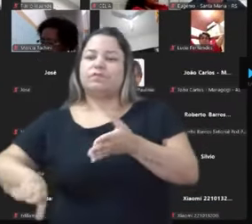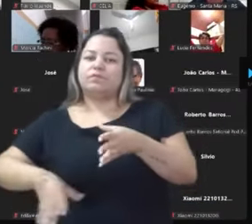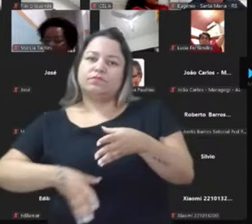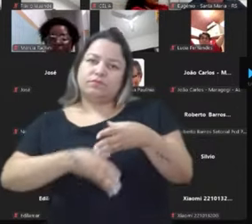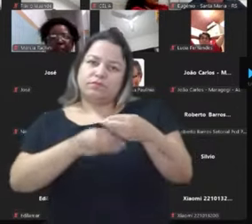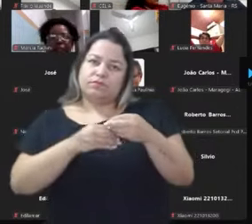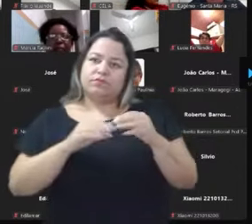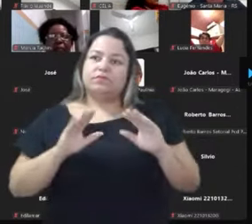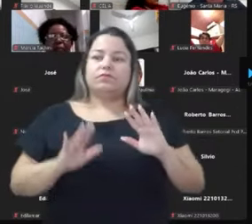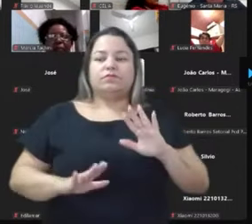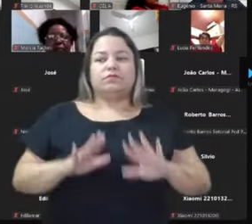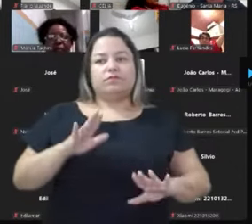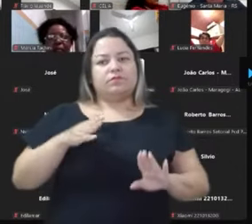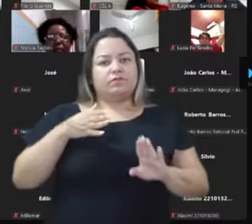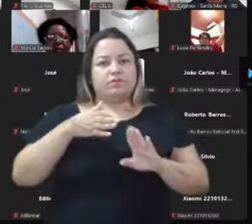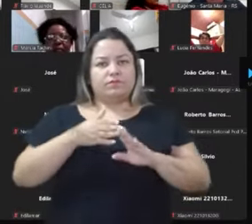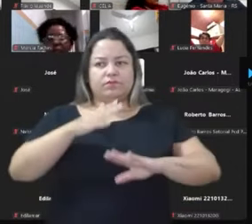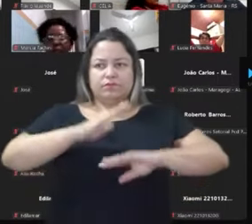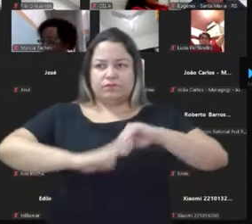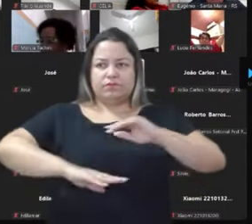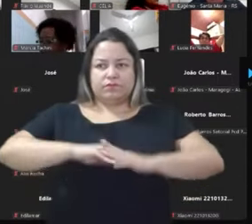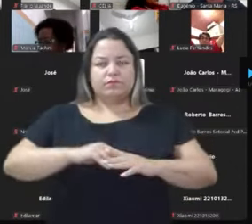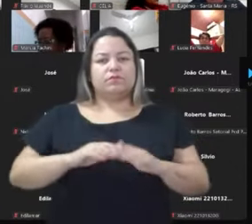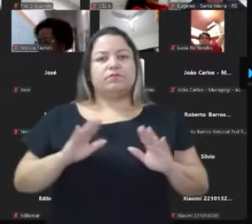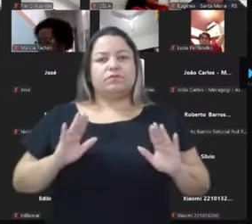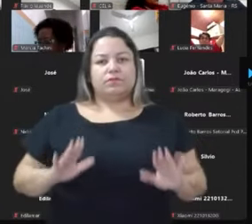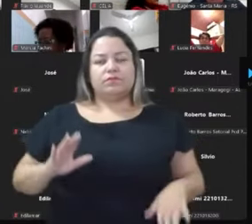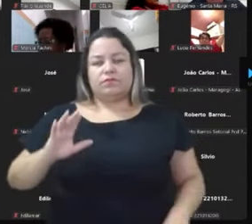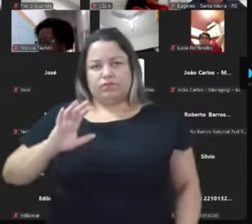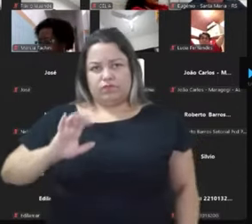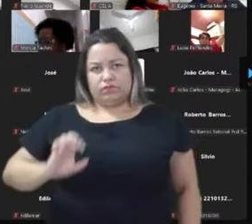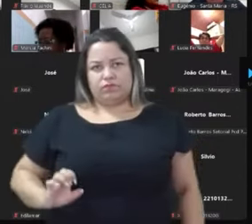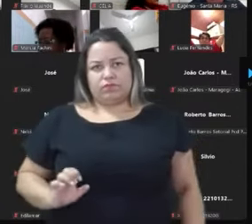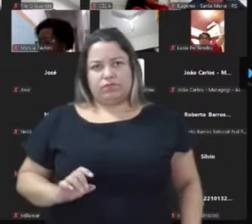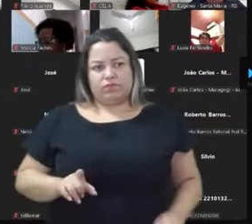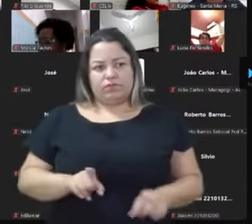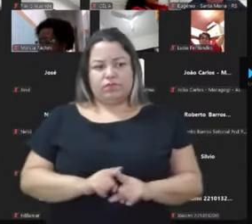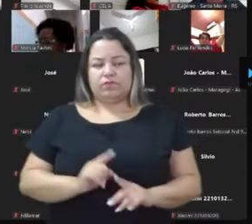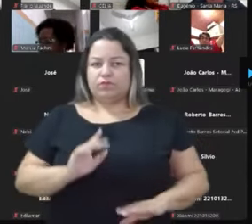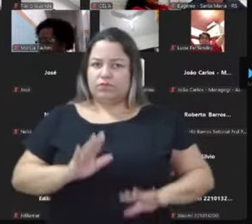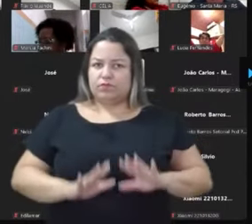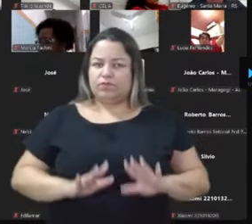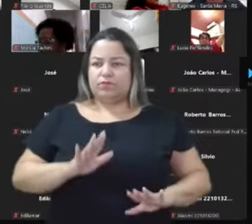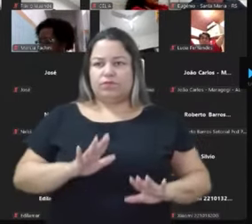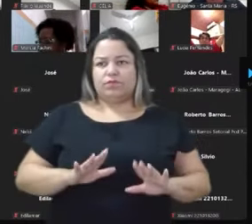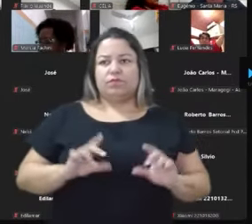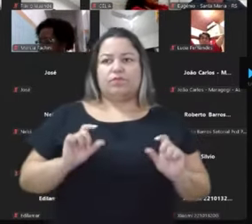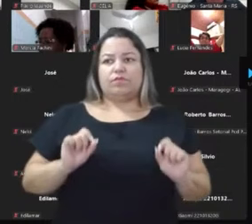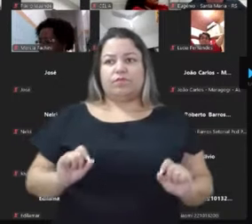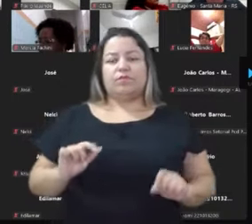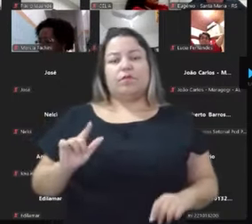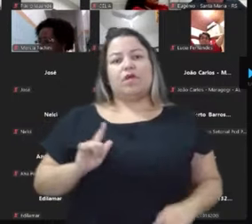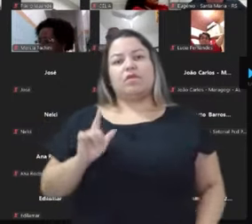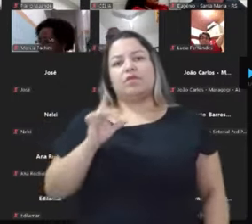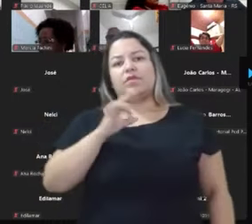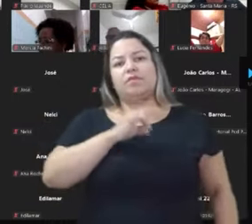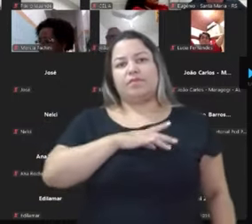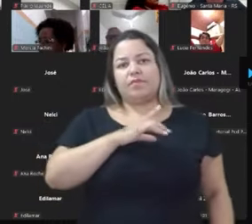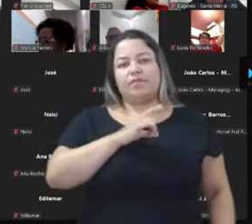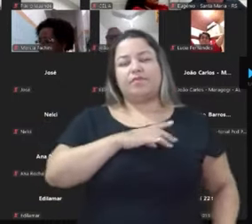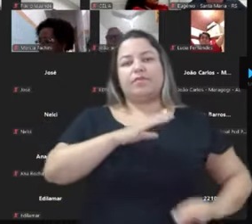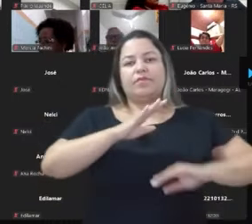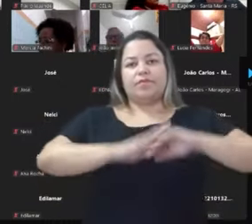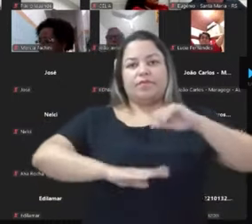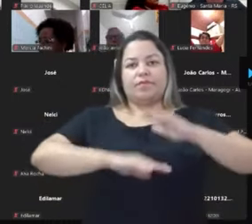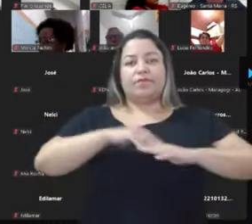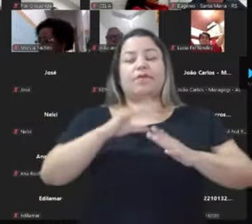fazer menos, mas eles vão direto para a prática, sem teoria. E a esquerda fica muito às vezes na teoria e tem medo de ir para a prática. Essa